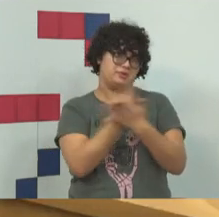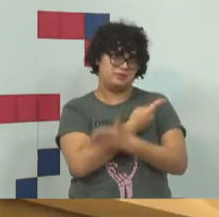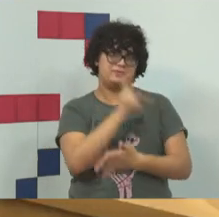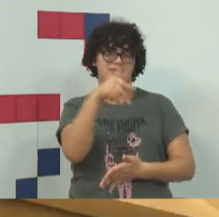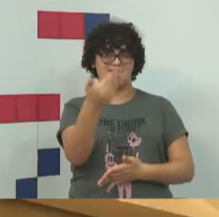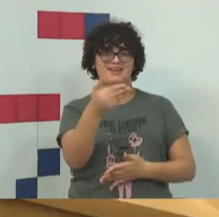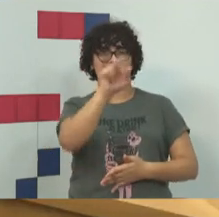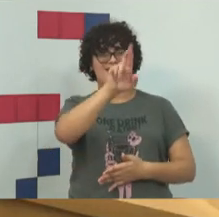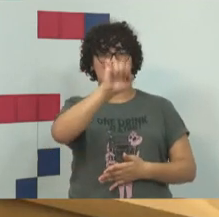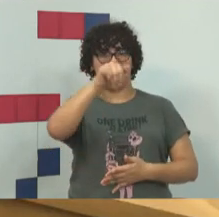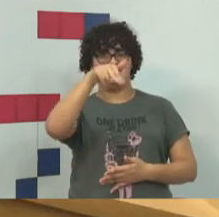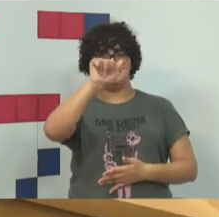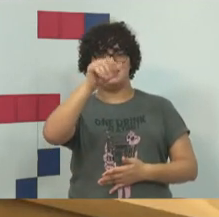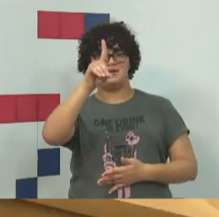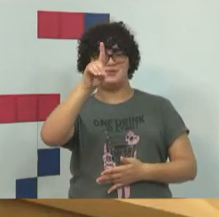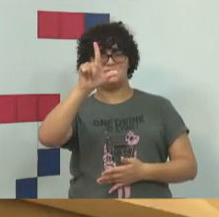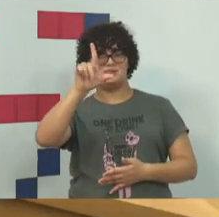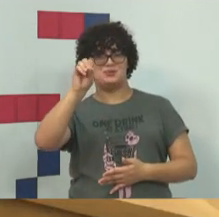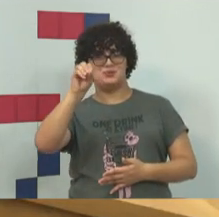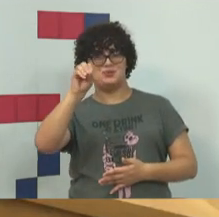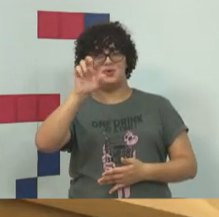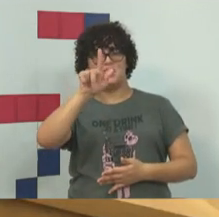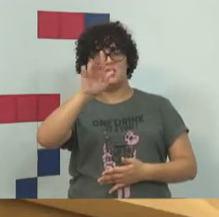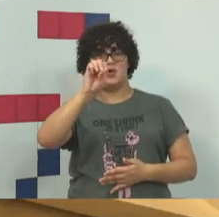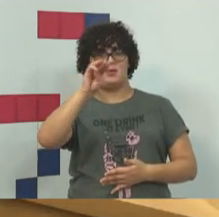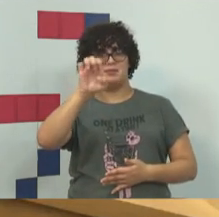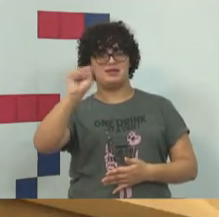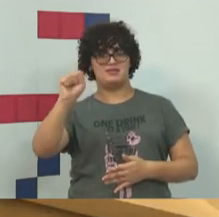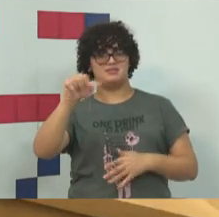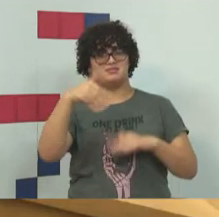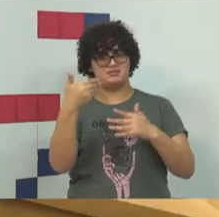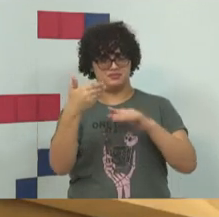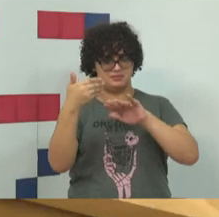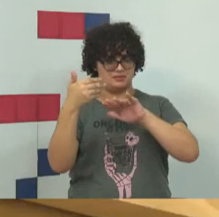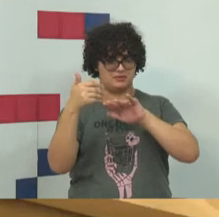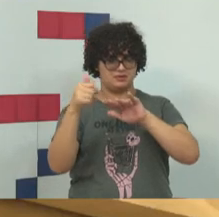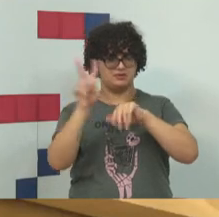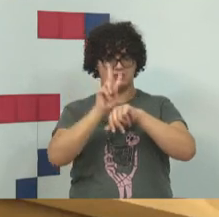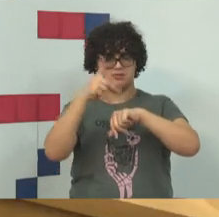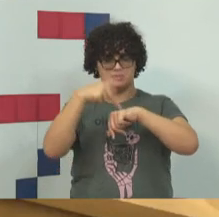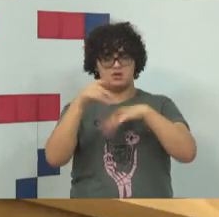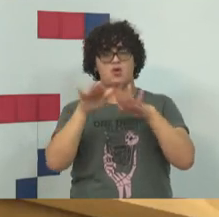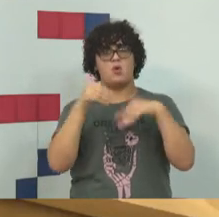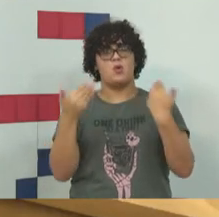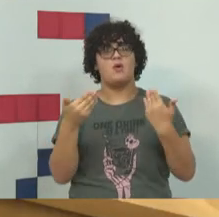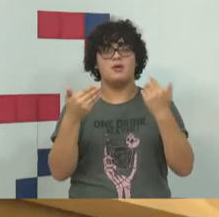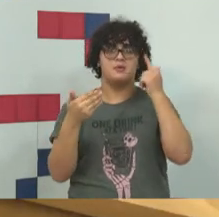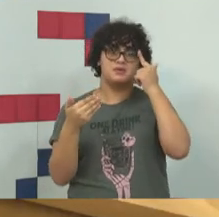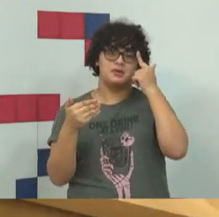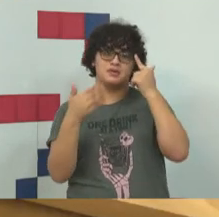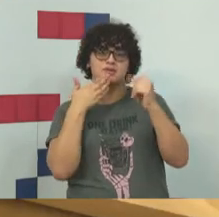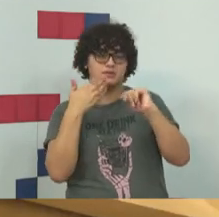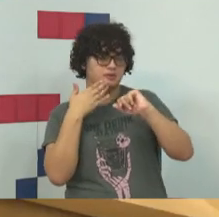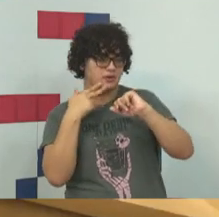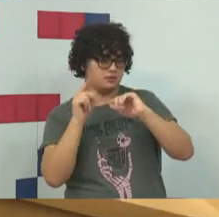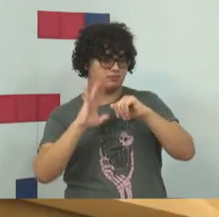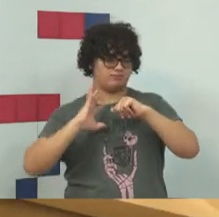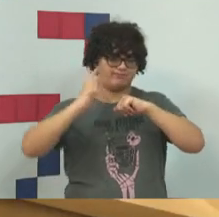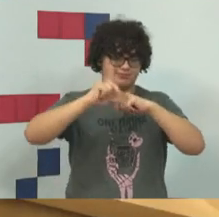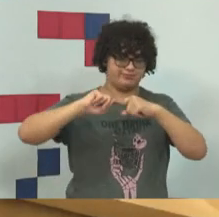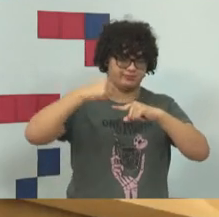Prudente. Qual será a herança após a pandemia?